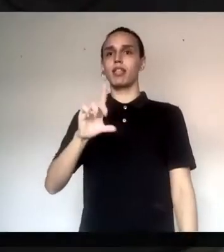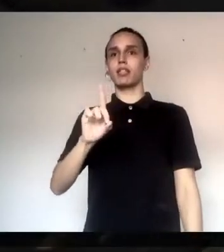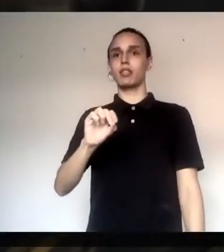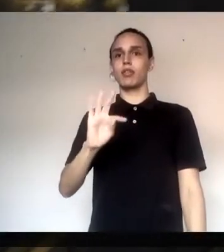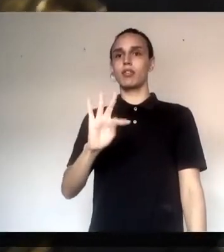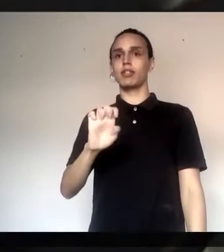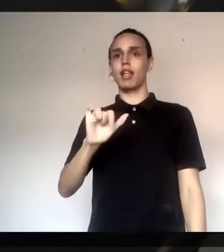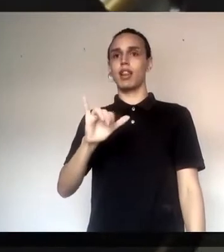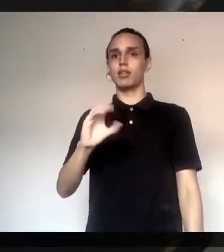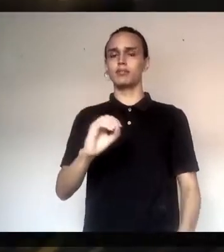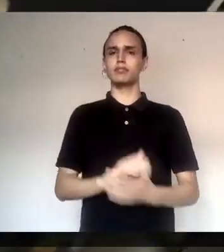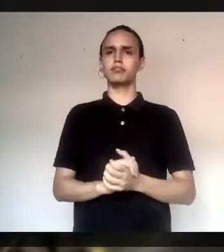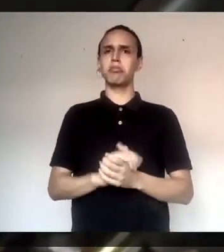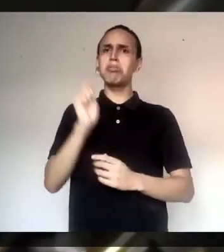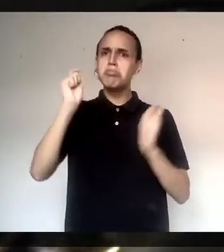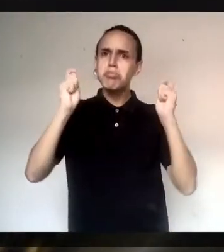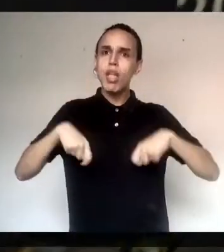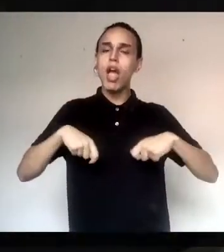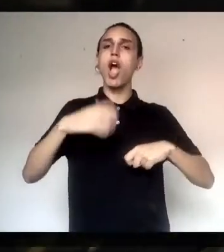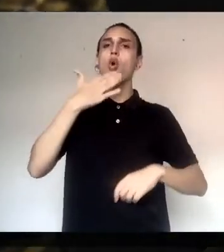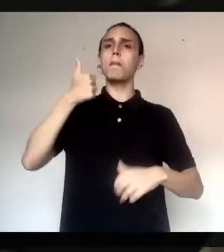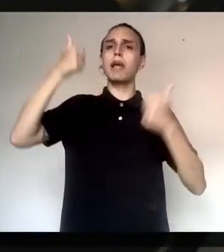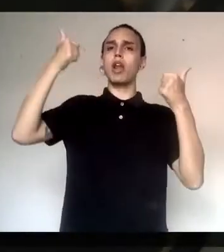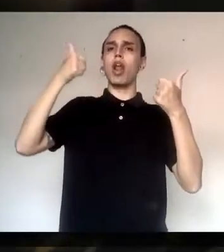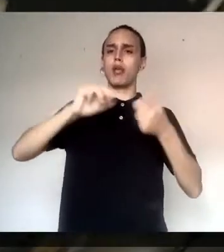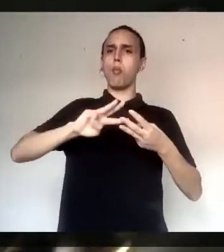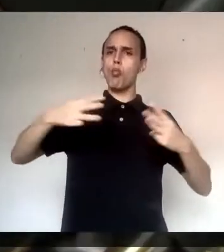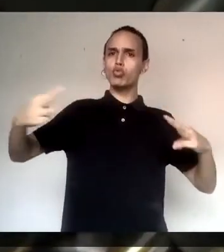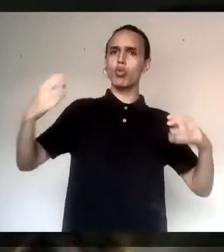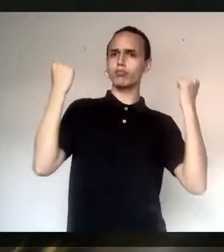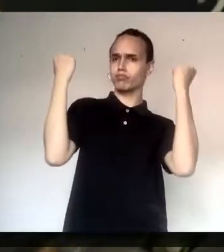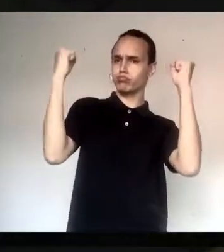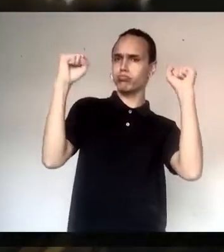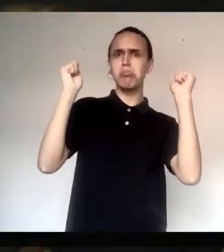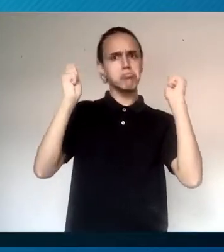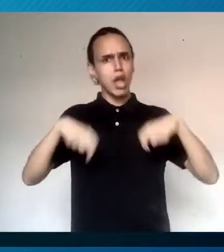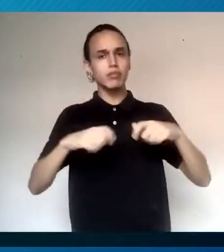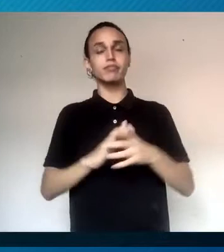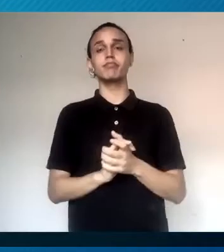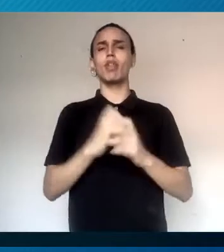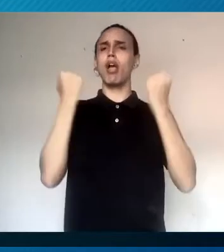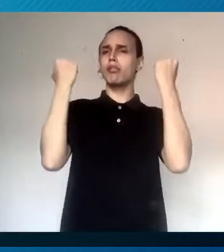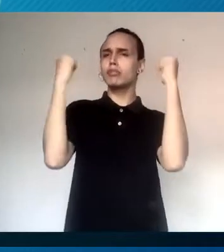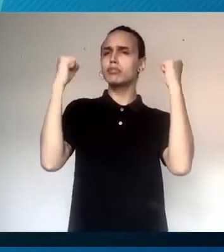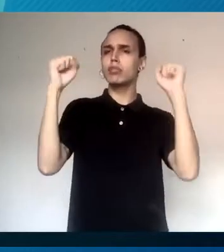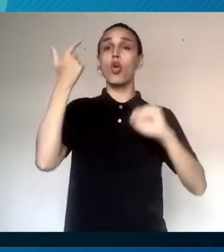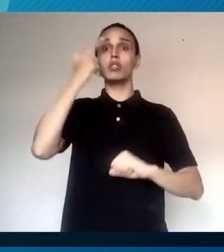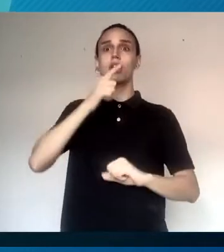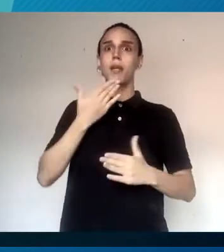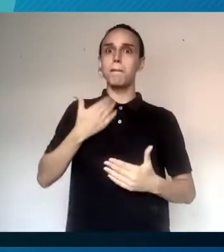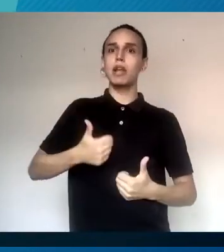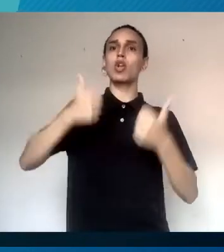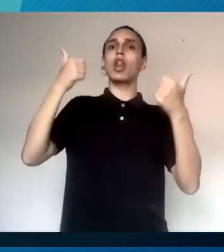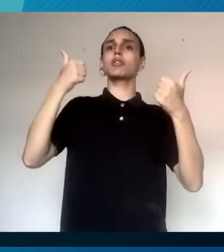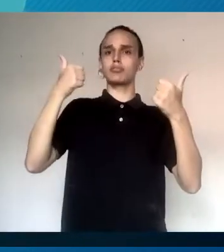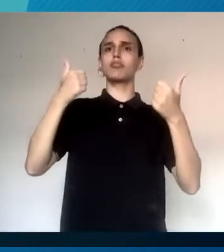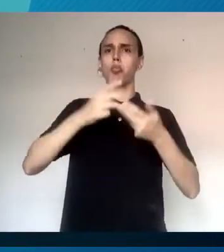Os músculos podem se regenerar com a prática de exercícios? O exercício faz com que a gente vá aumentando o